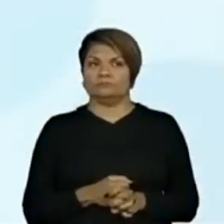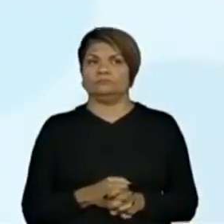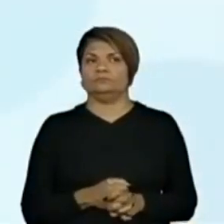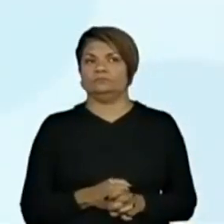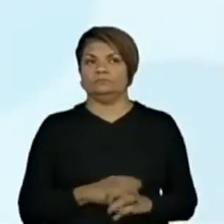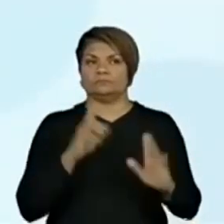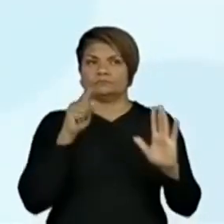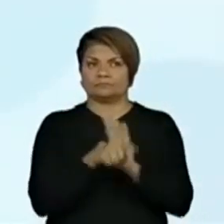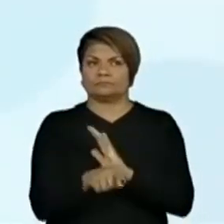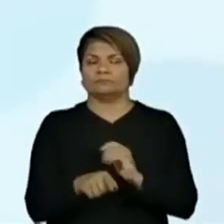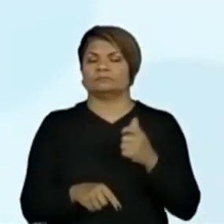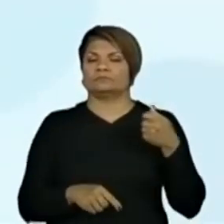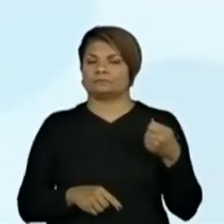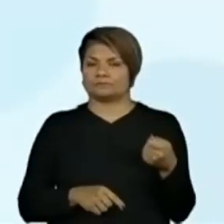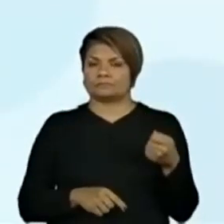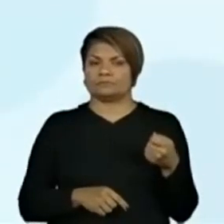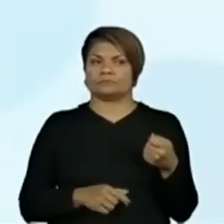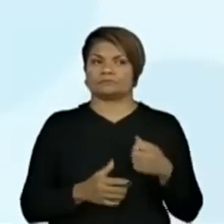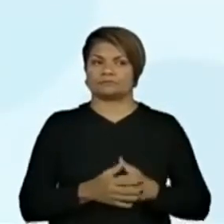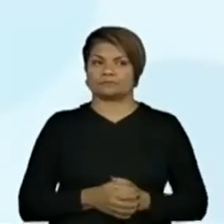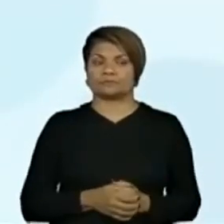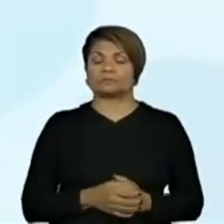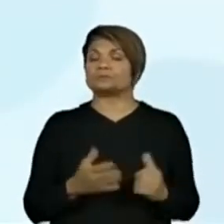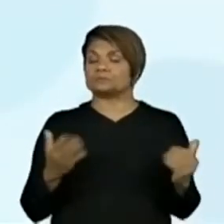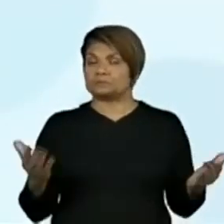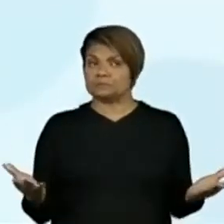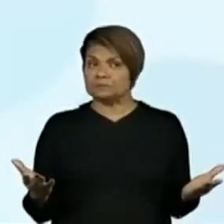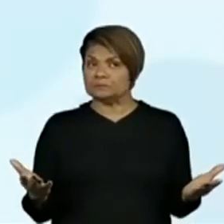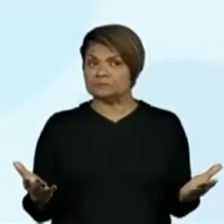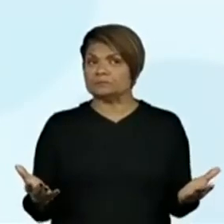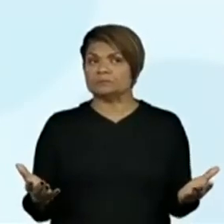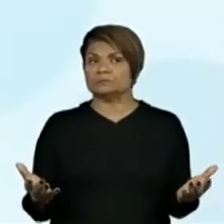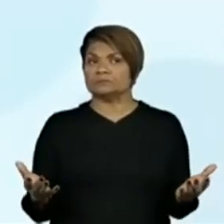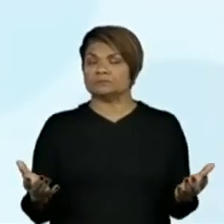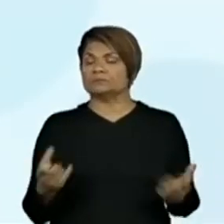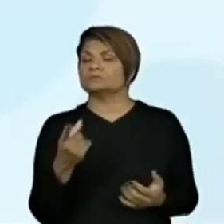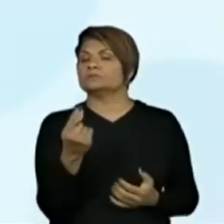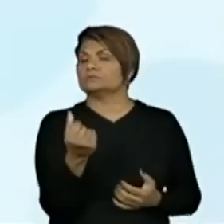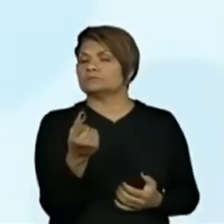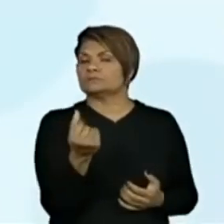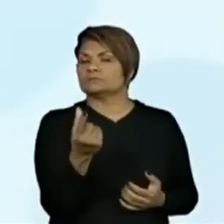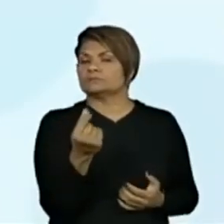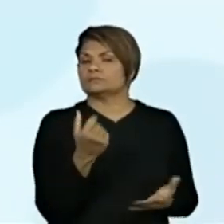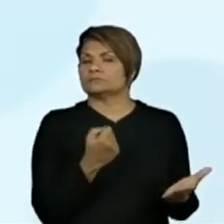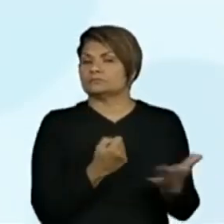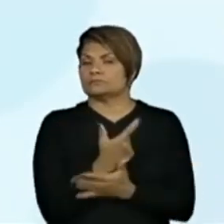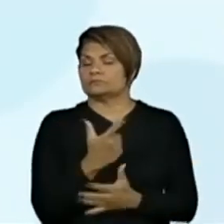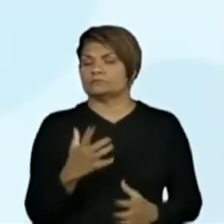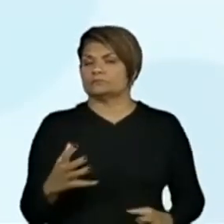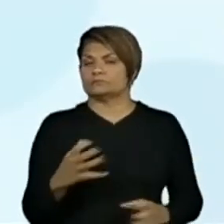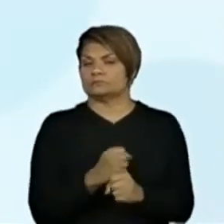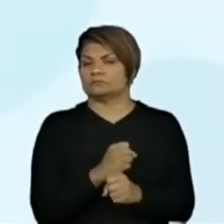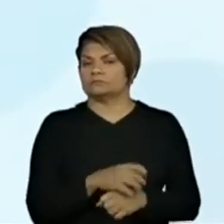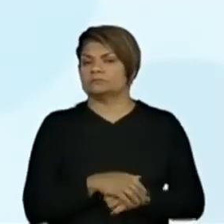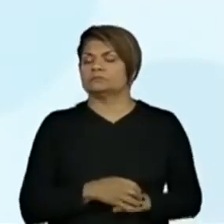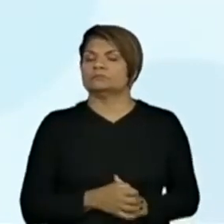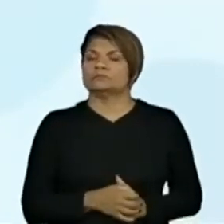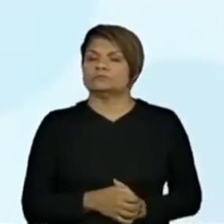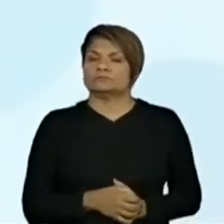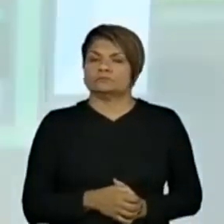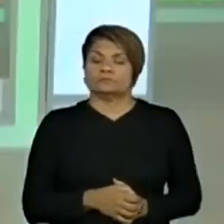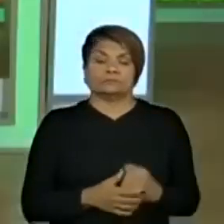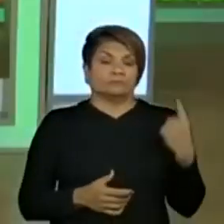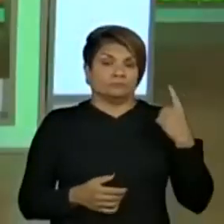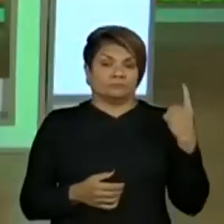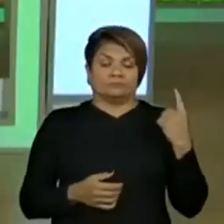pergunta A, qual foi o valor da compra? A primeira perguntinha é a seguinte,